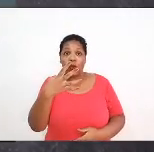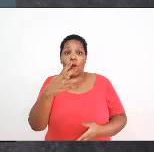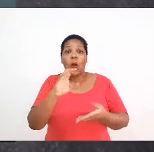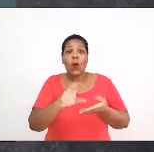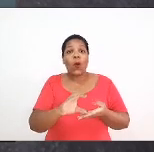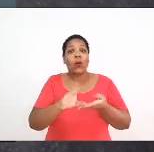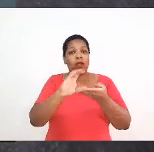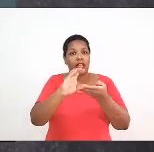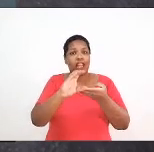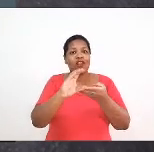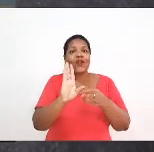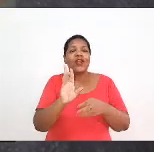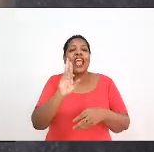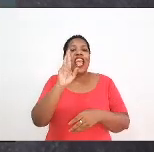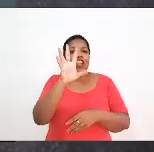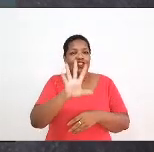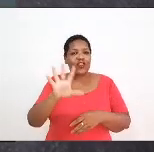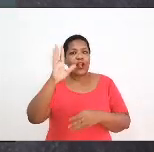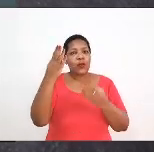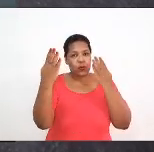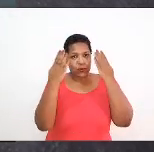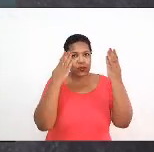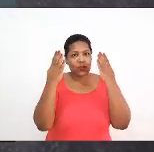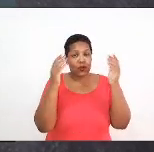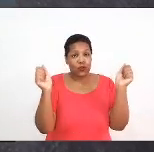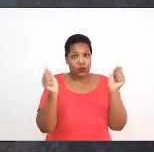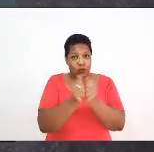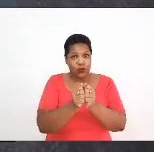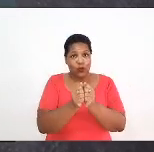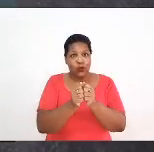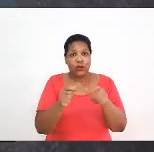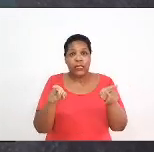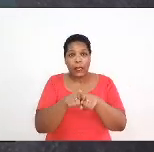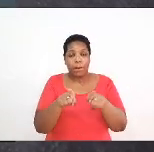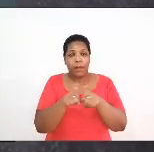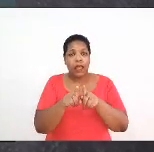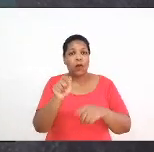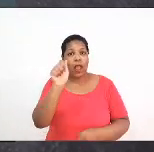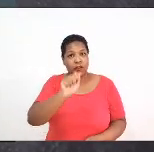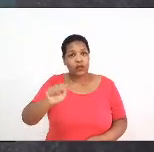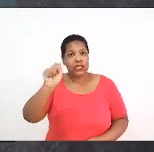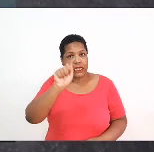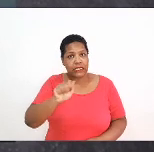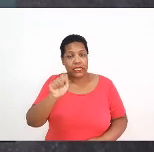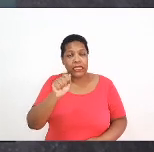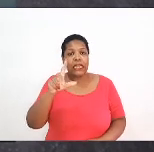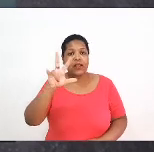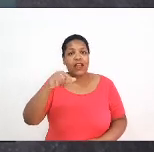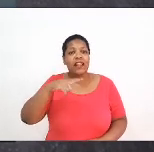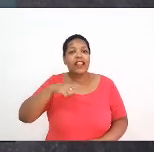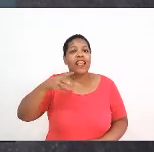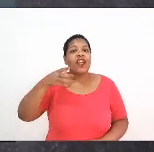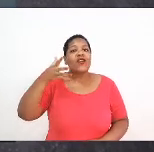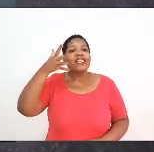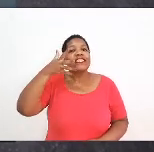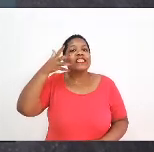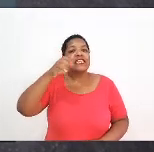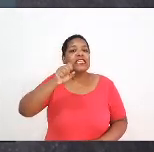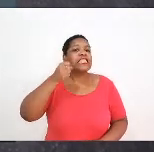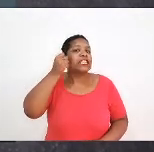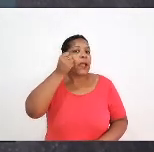nós estaremos lançando, então, o seminário, né, o seminário